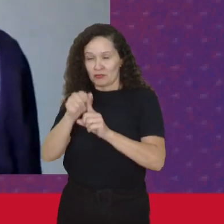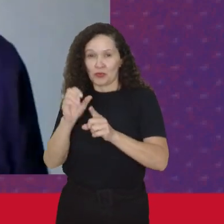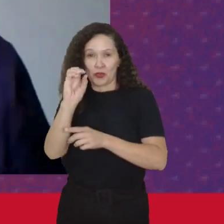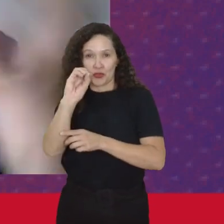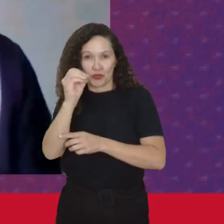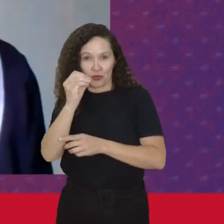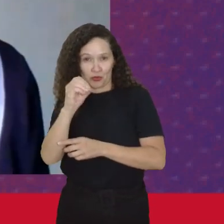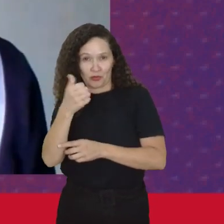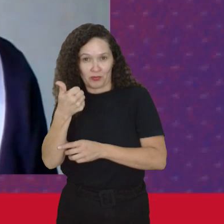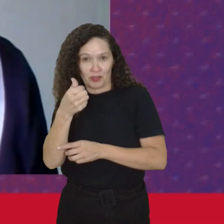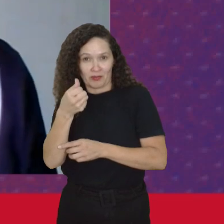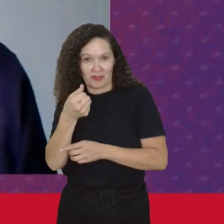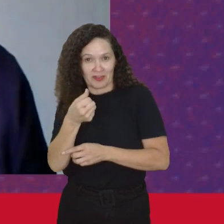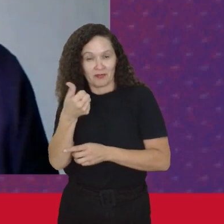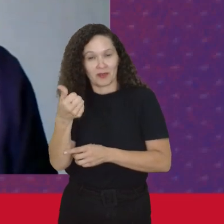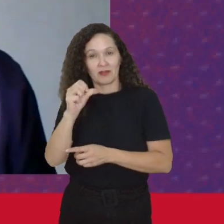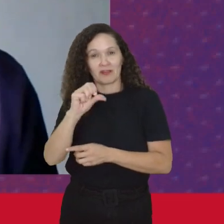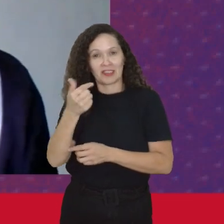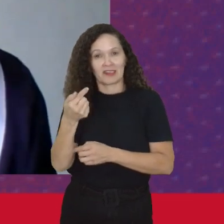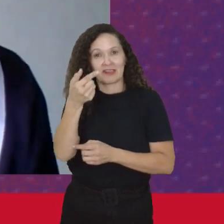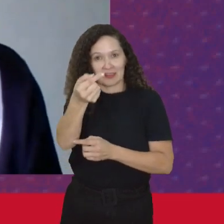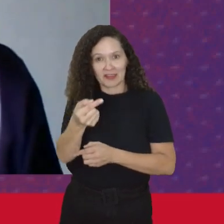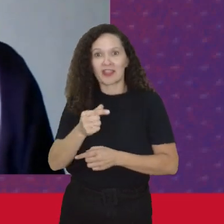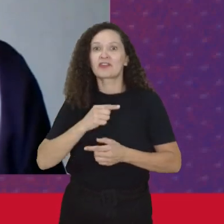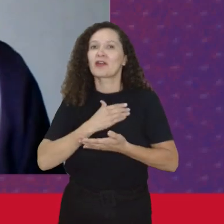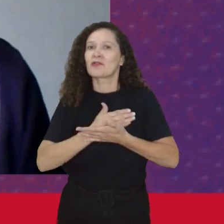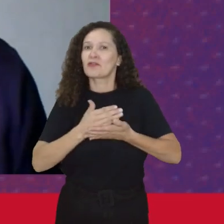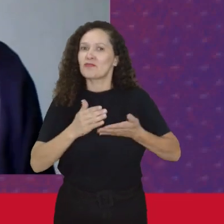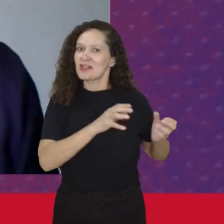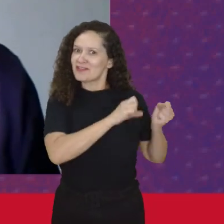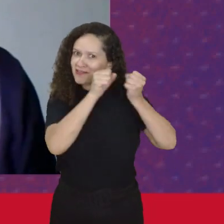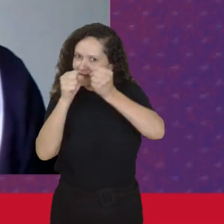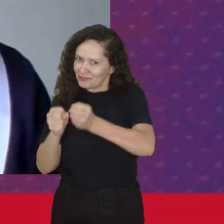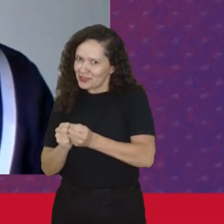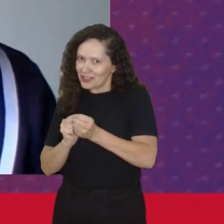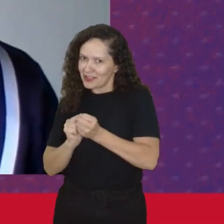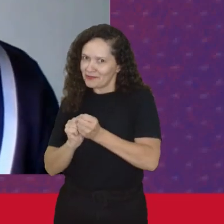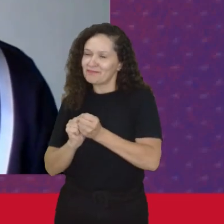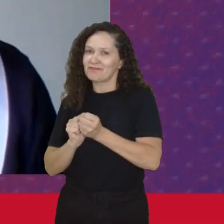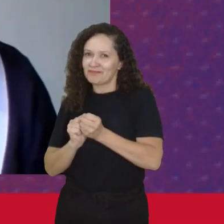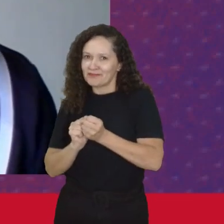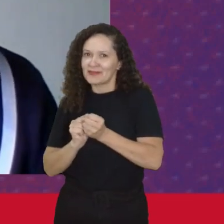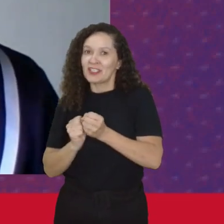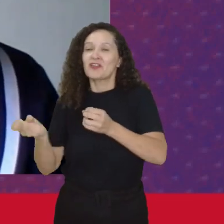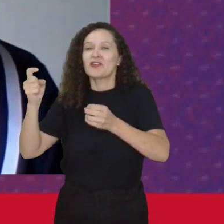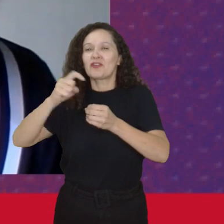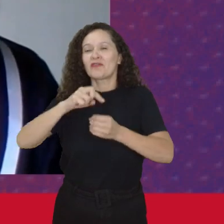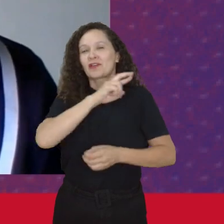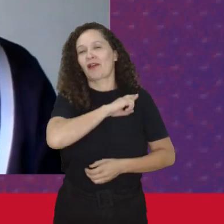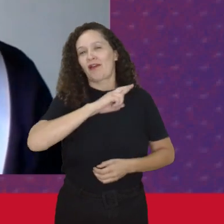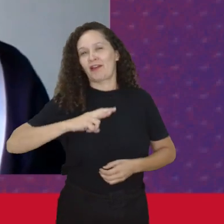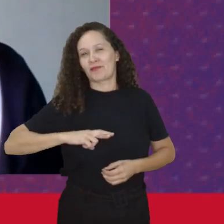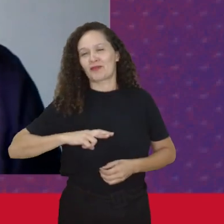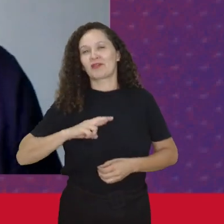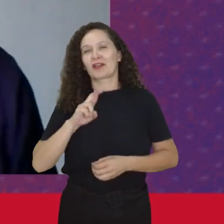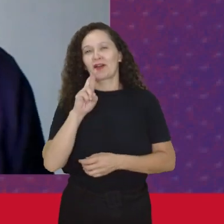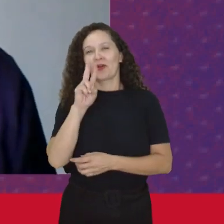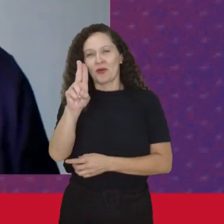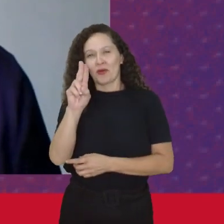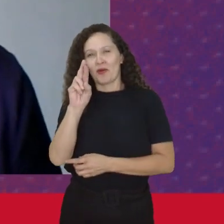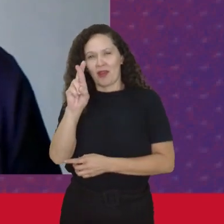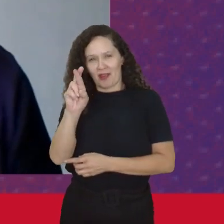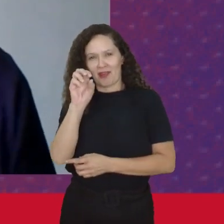Tem o processo Da tomada de poder E da instauração Da República Socialista Soviética